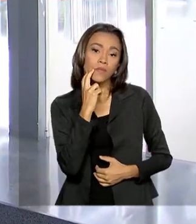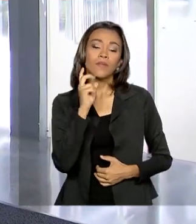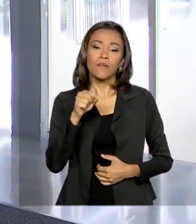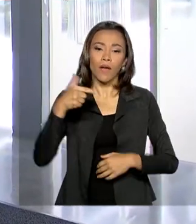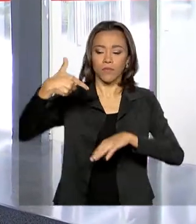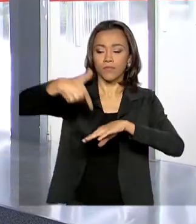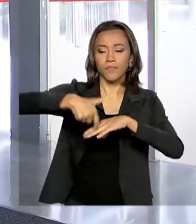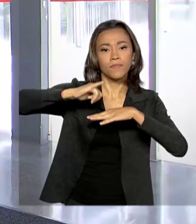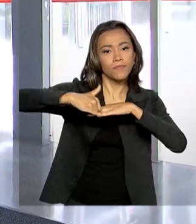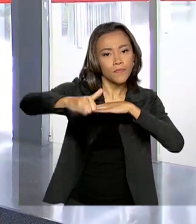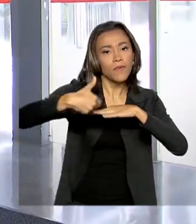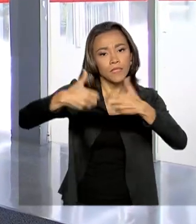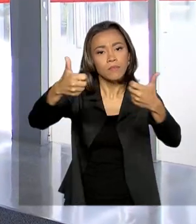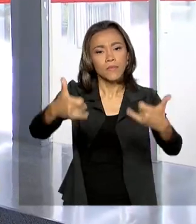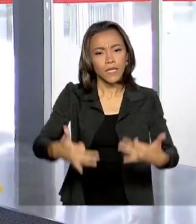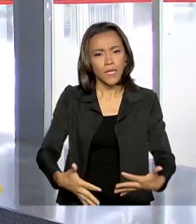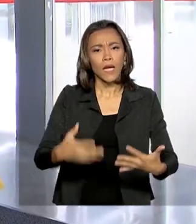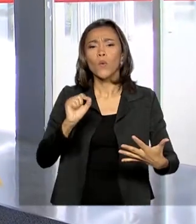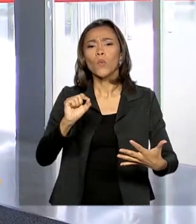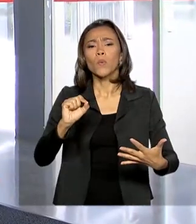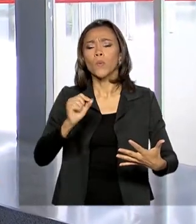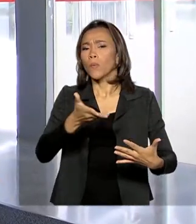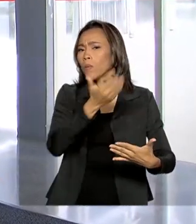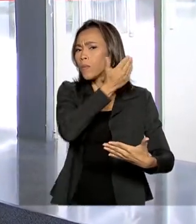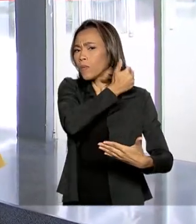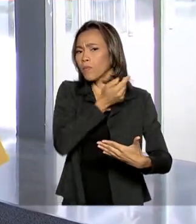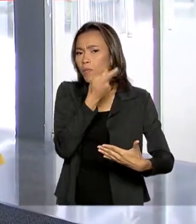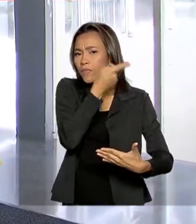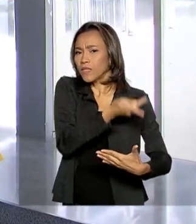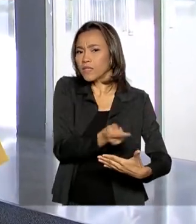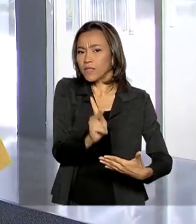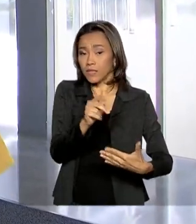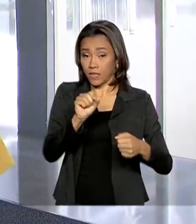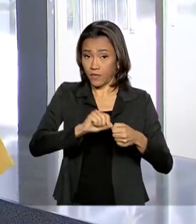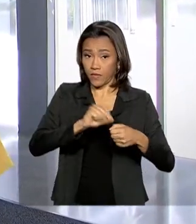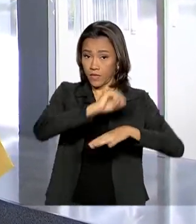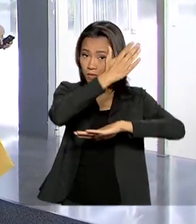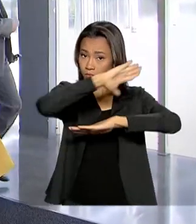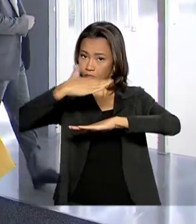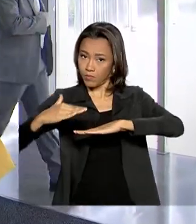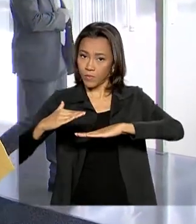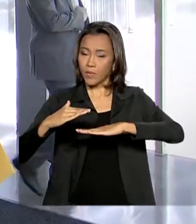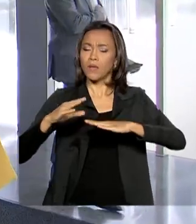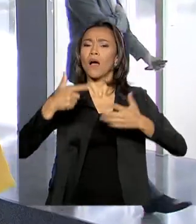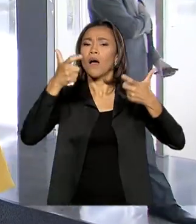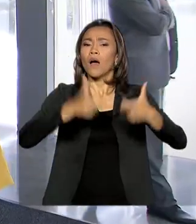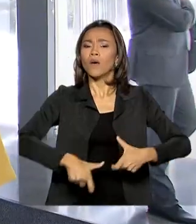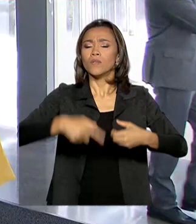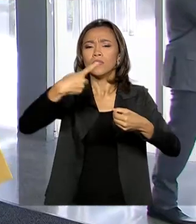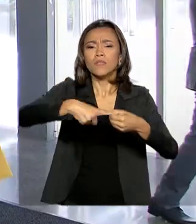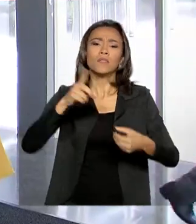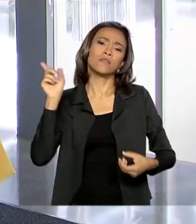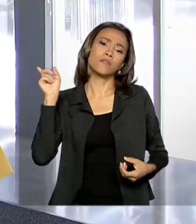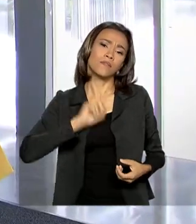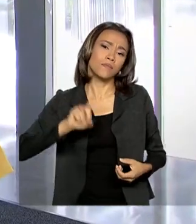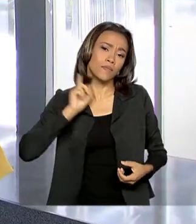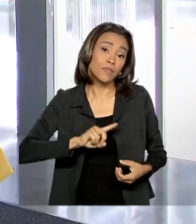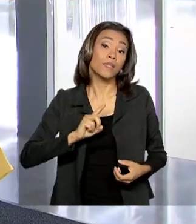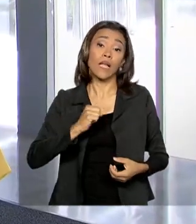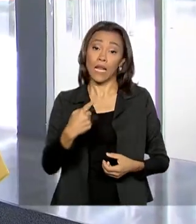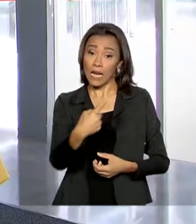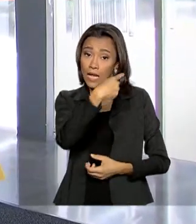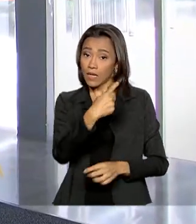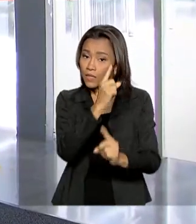como por exemplo a visita que fez a Brumadinho em Minas Gerais. Lá ele se encontrou com o prefeito do município, o